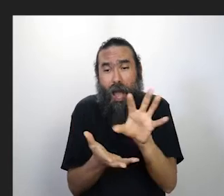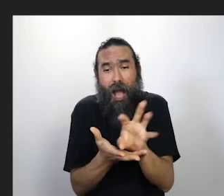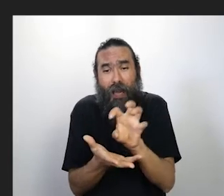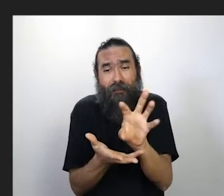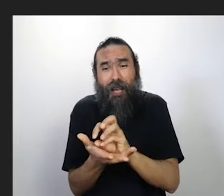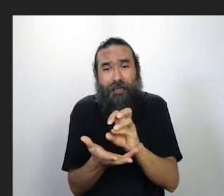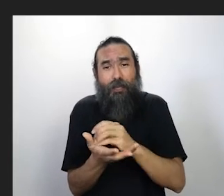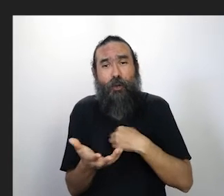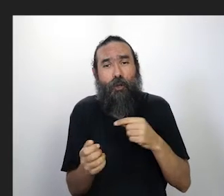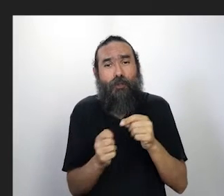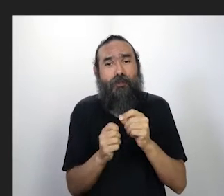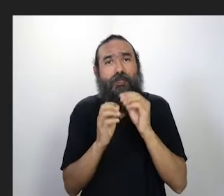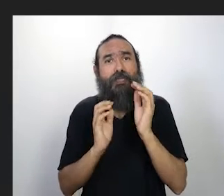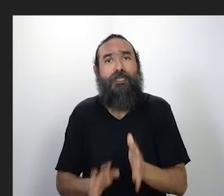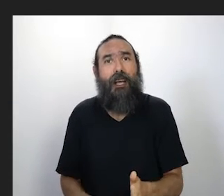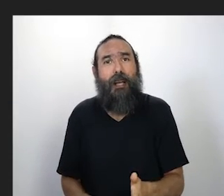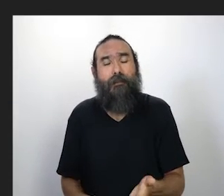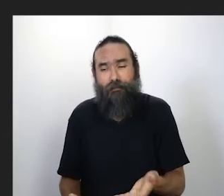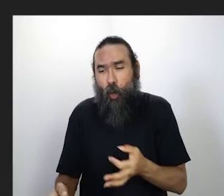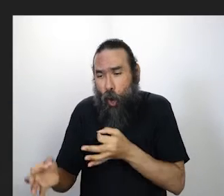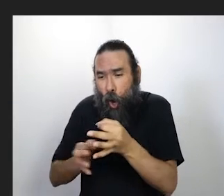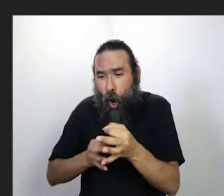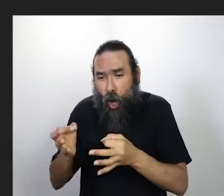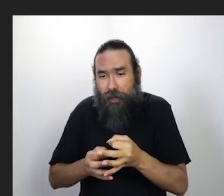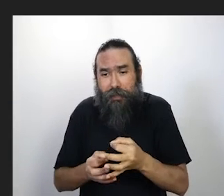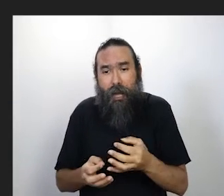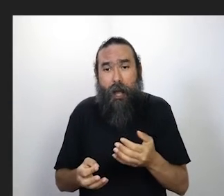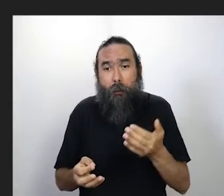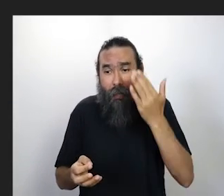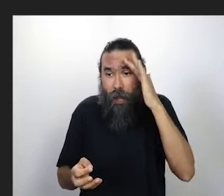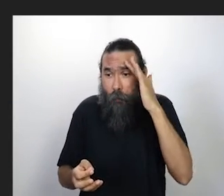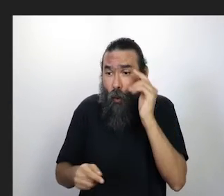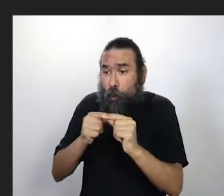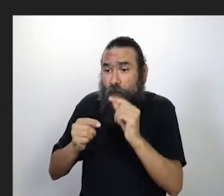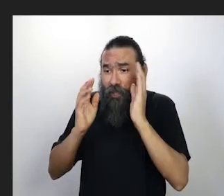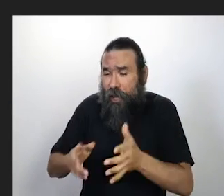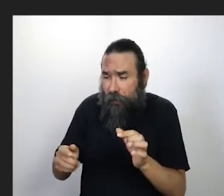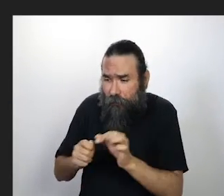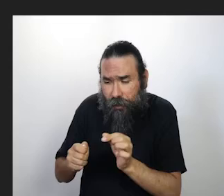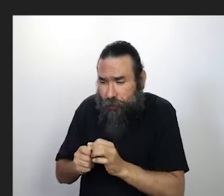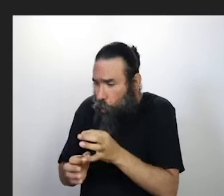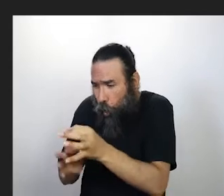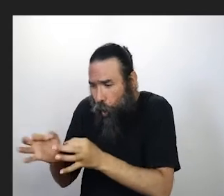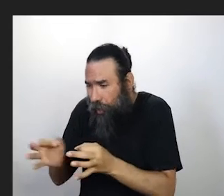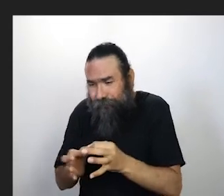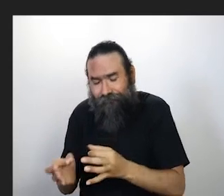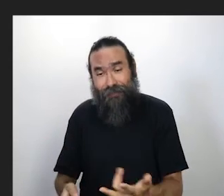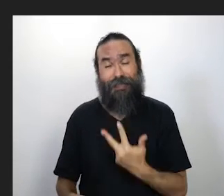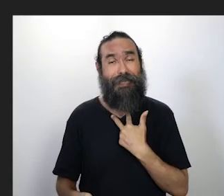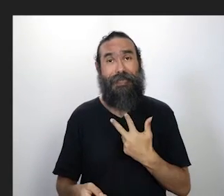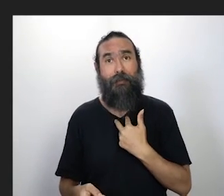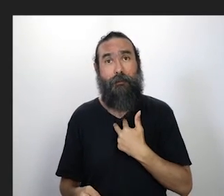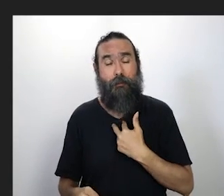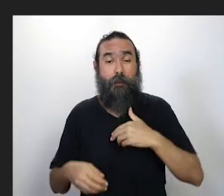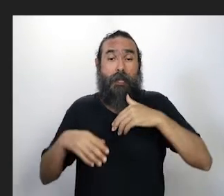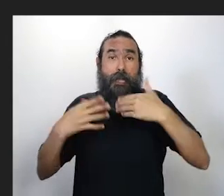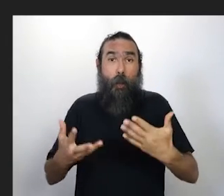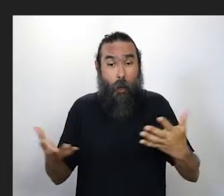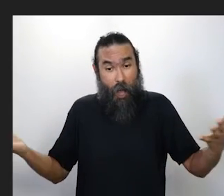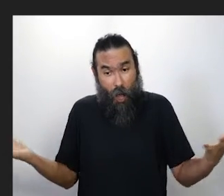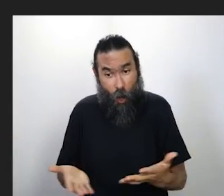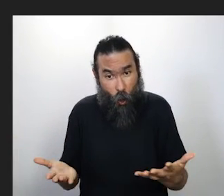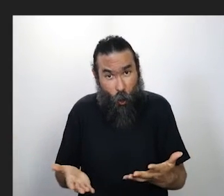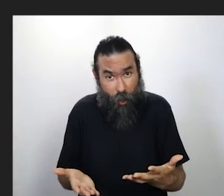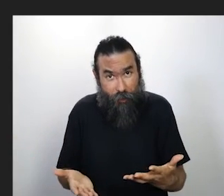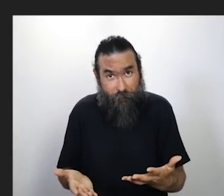revisitar mesmo, saber o que a gente fez até agora, o que a gente não fez, eu não tinha esse tempo. Então, tem